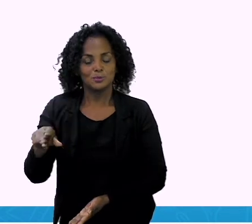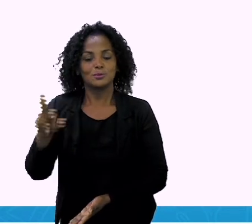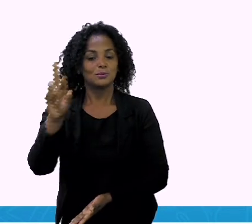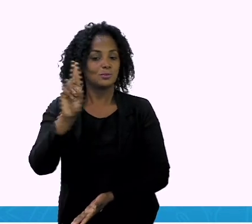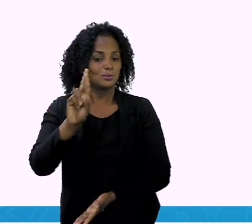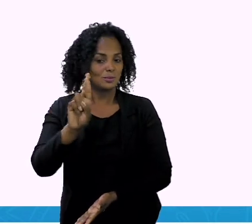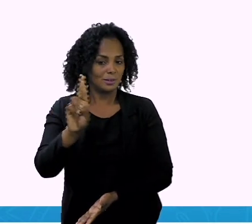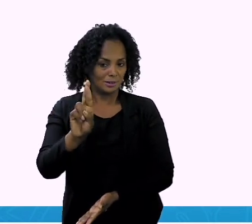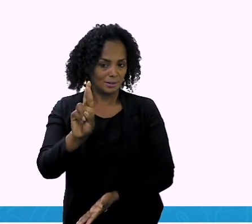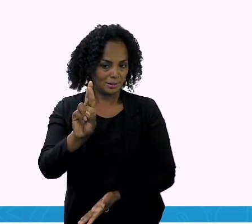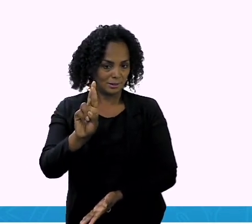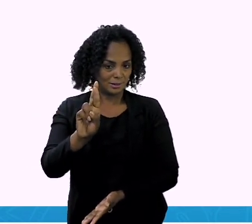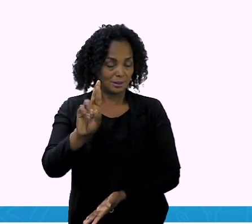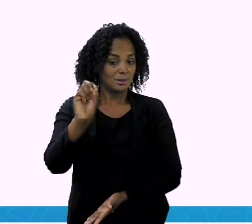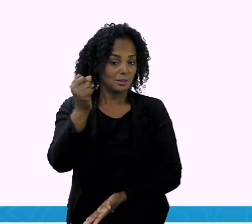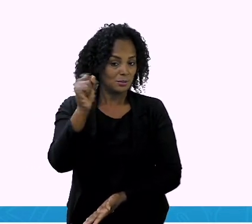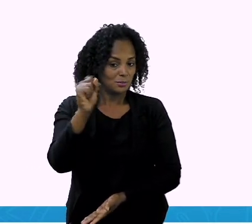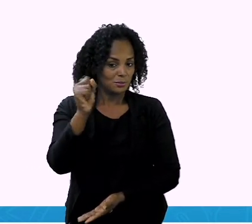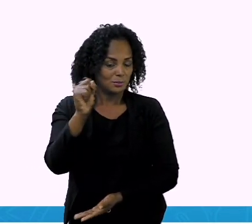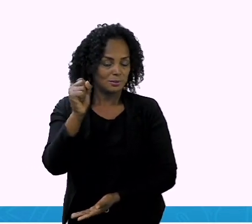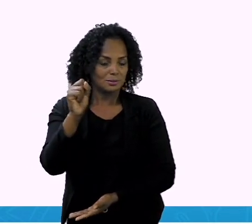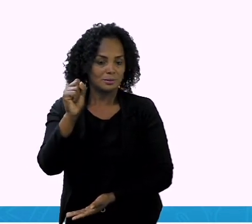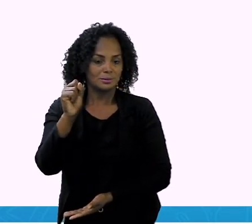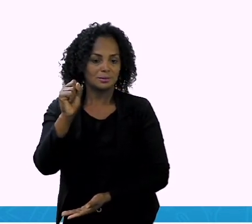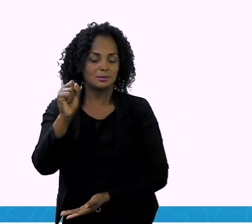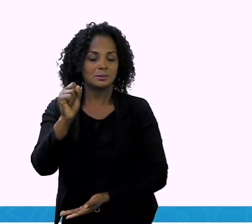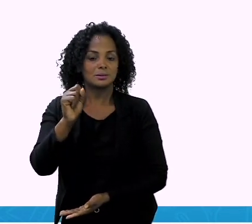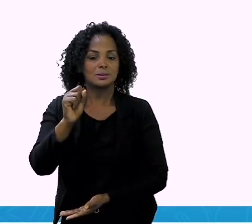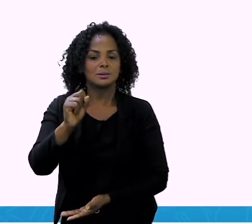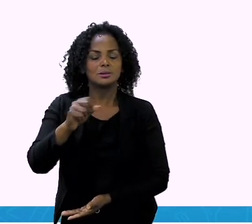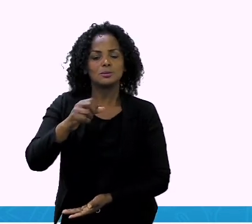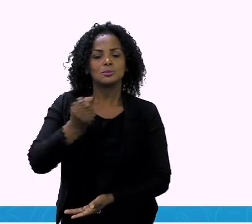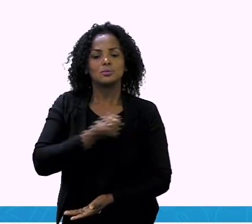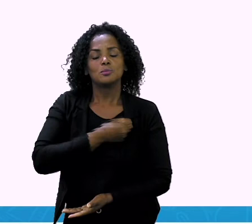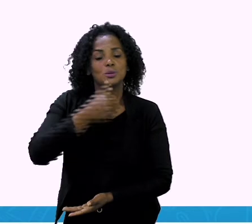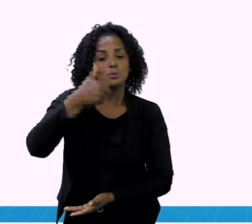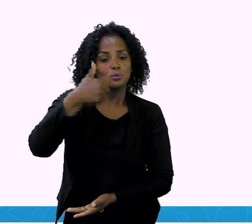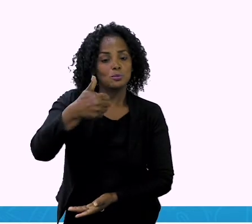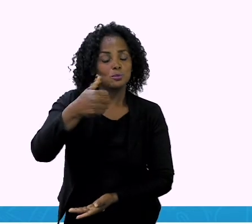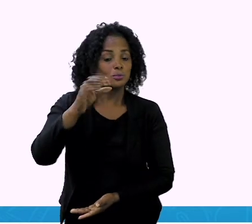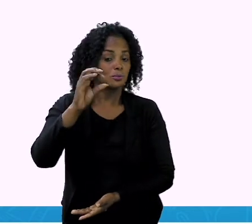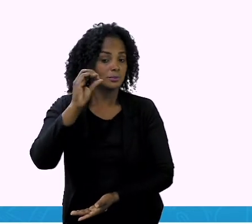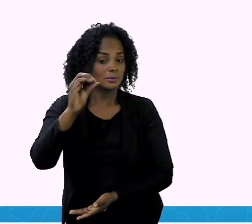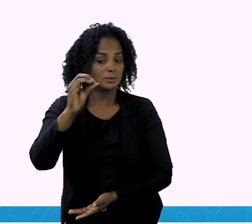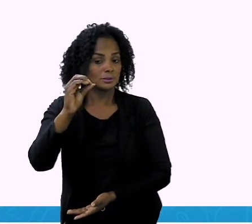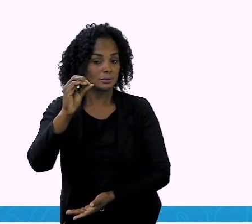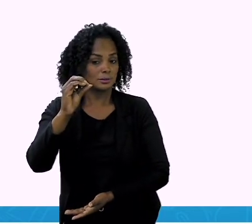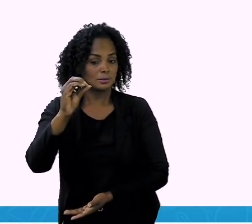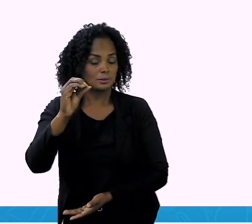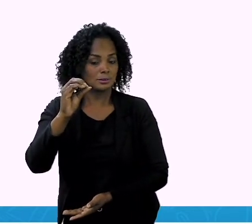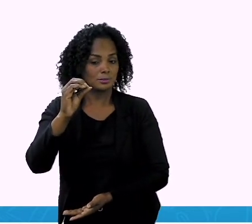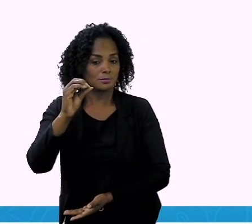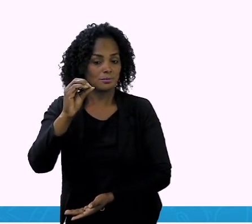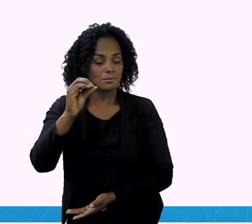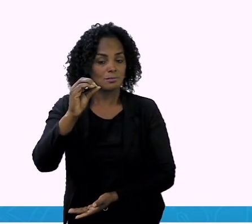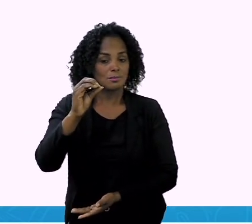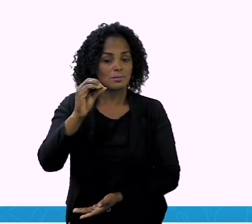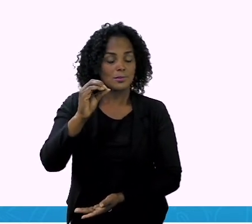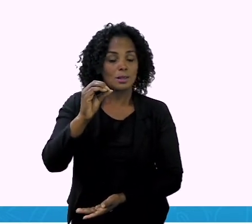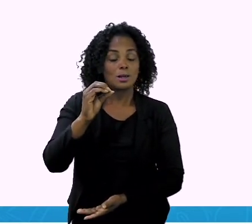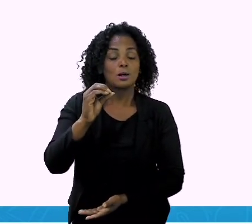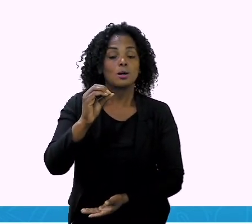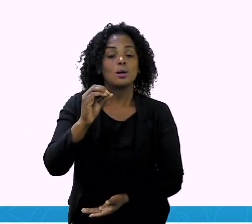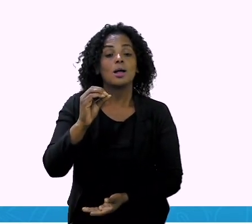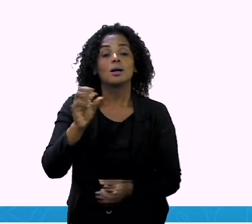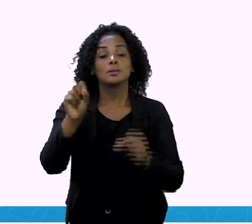Novamente, o número um e o zero, que é o dez. Só que, como é sistema